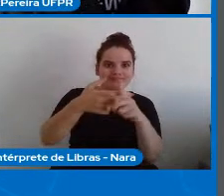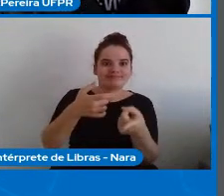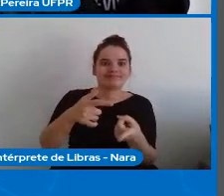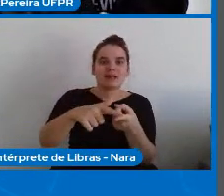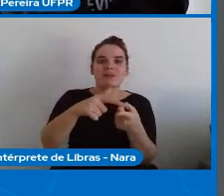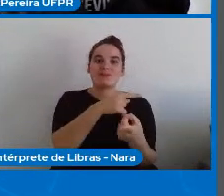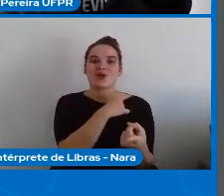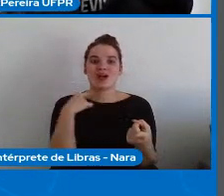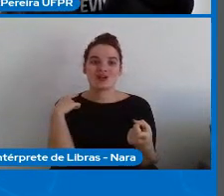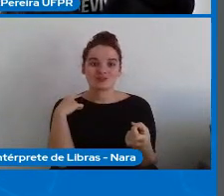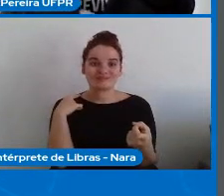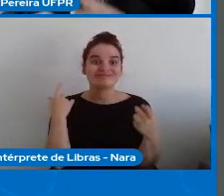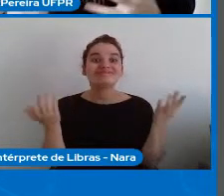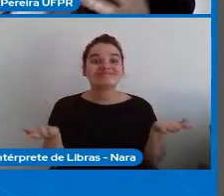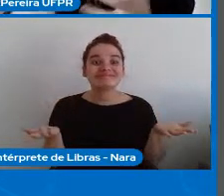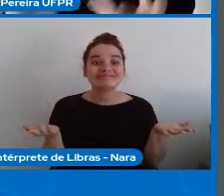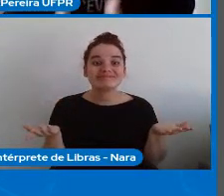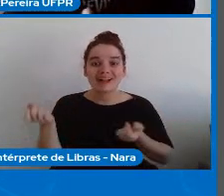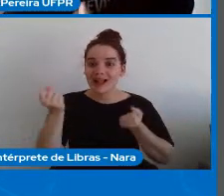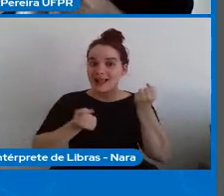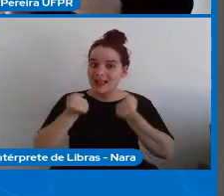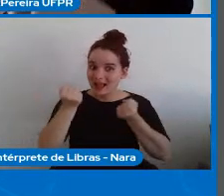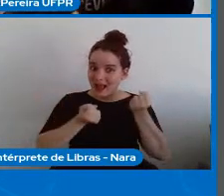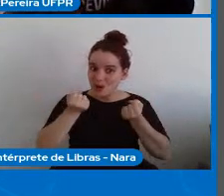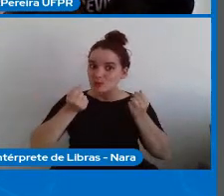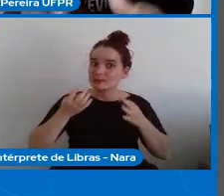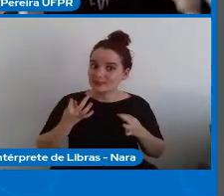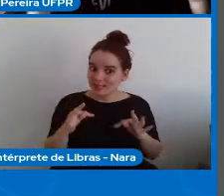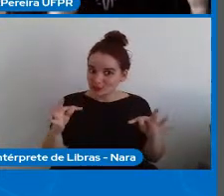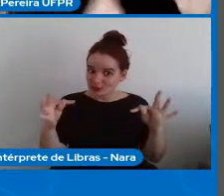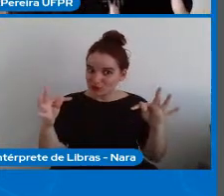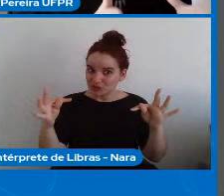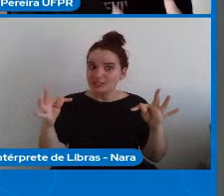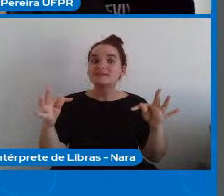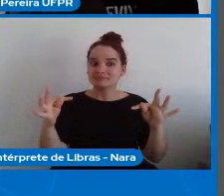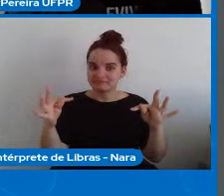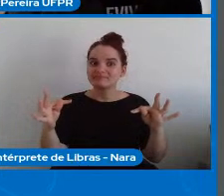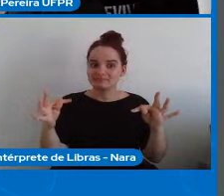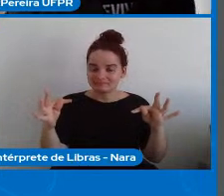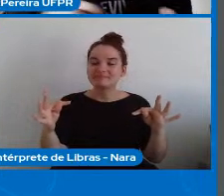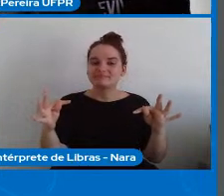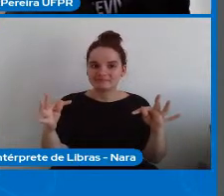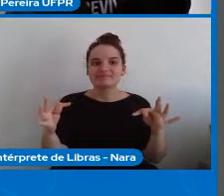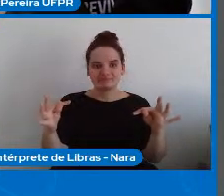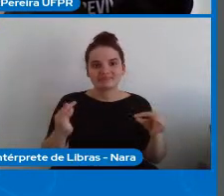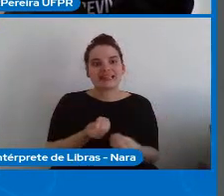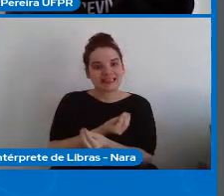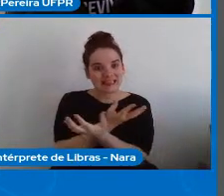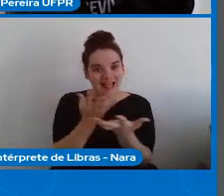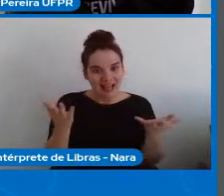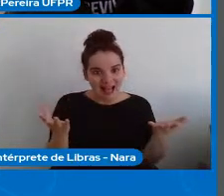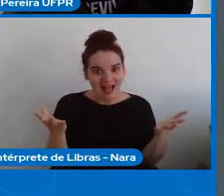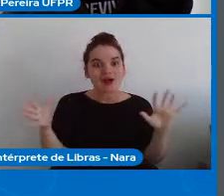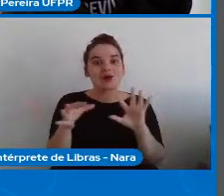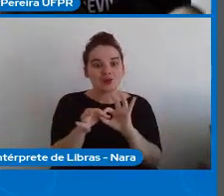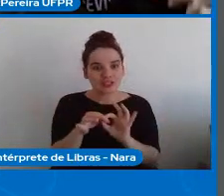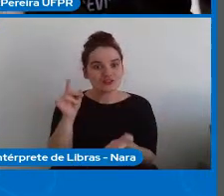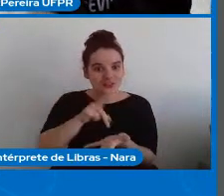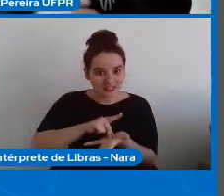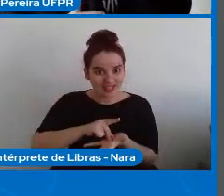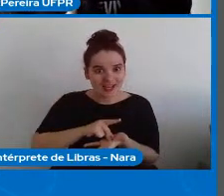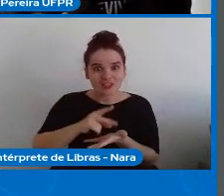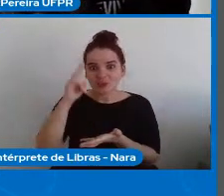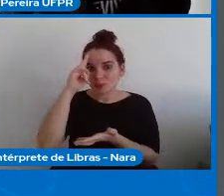exemplo real é um carro uma tecnologia foi projetada foi disponibilizada em contexto real de uso